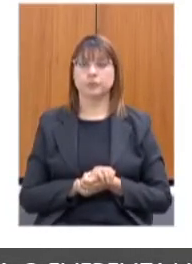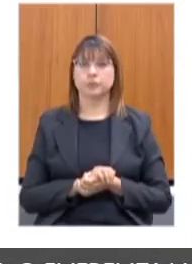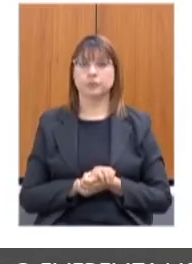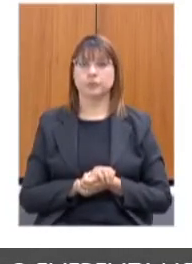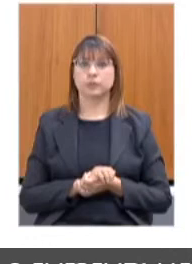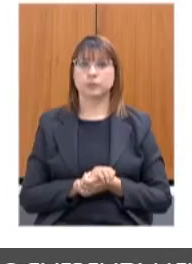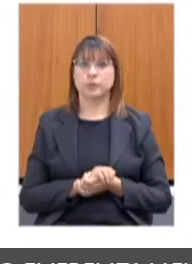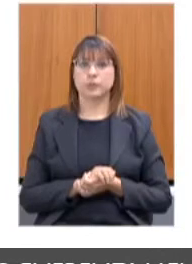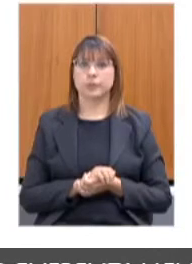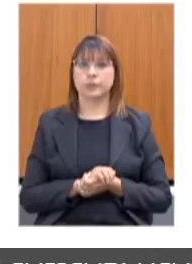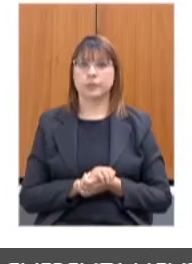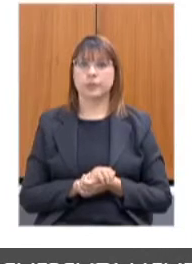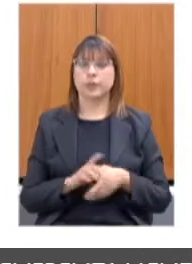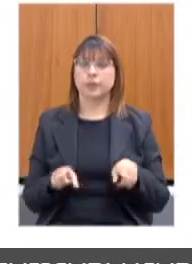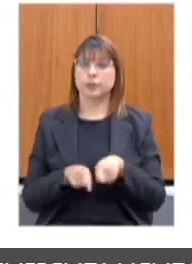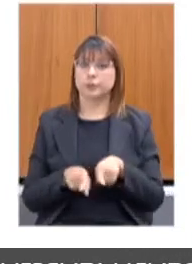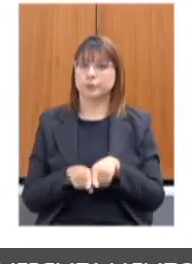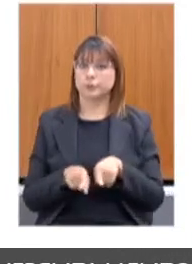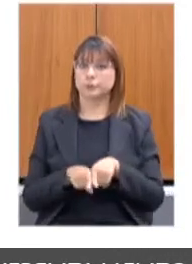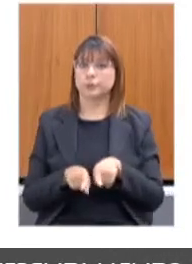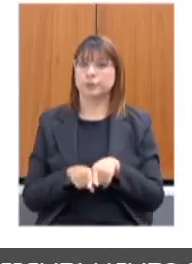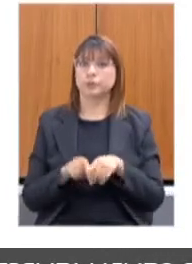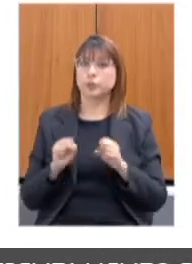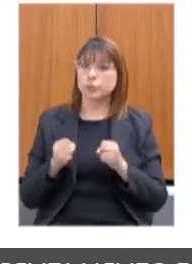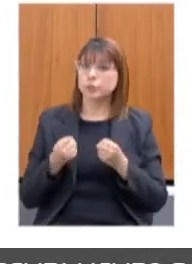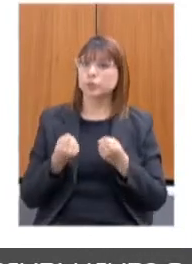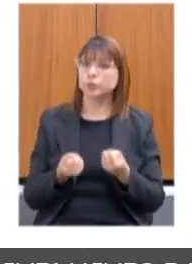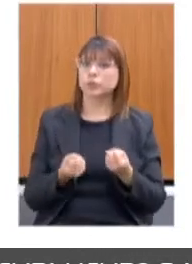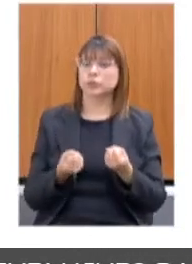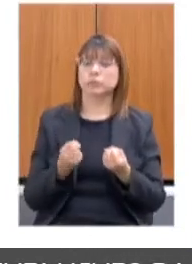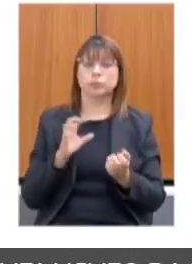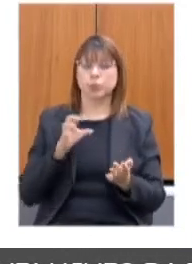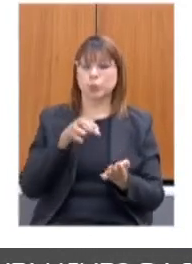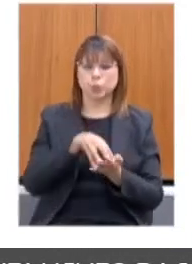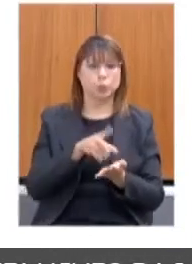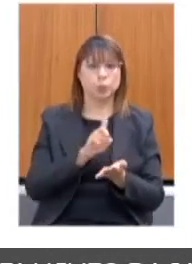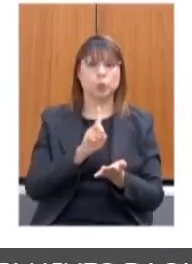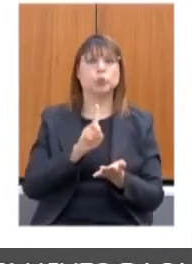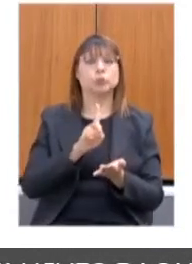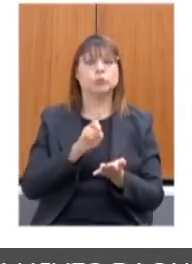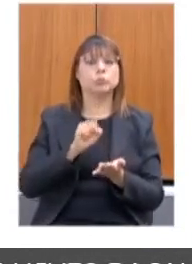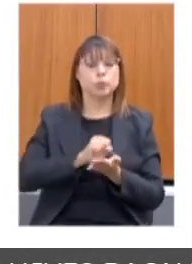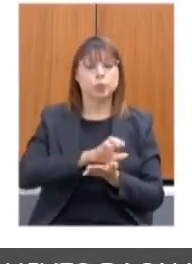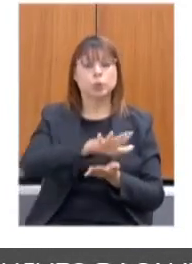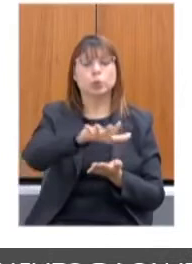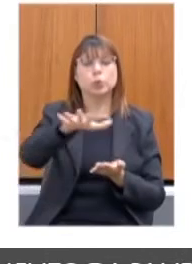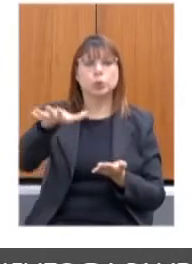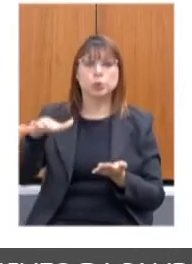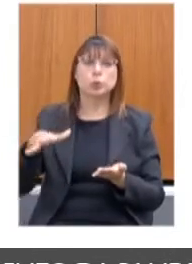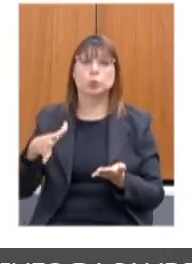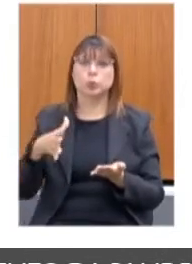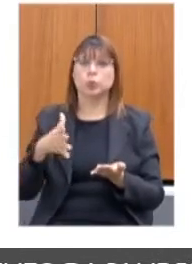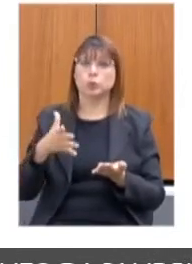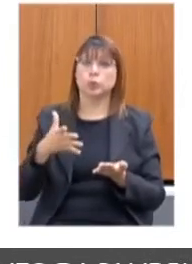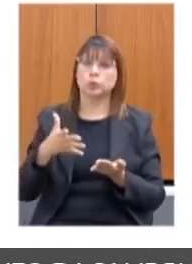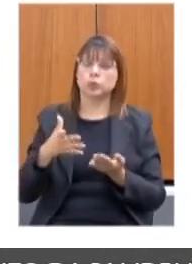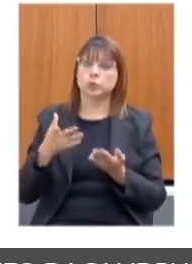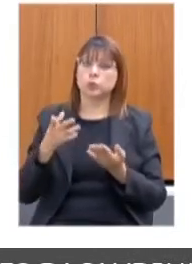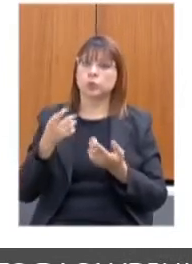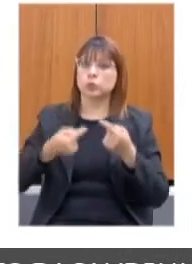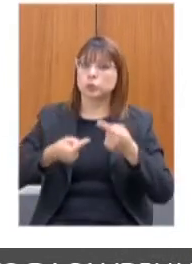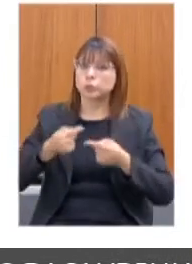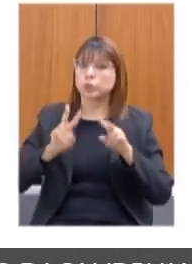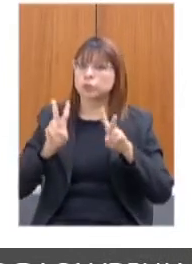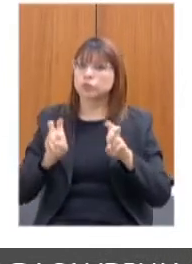E nós estamos trabalhando muito para o fortalecimento da descentralização da política sobre drogas para os municípios, para que